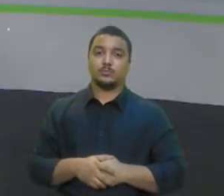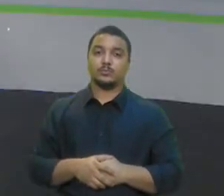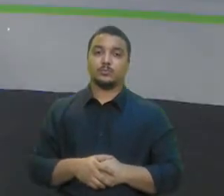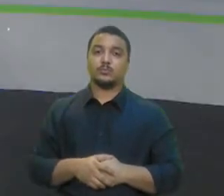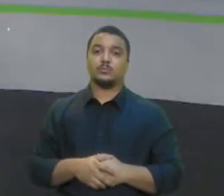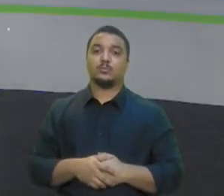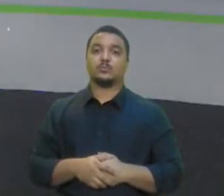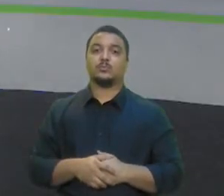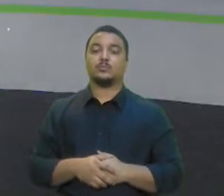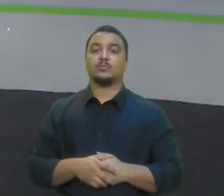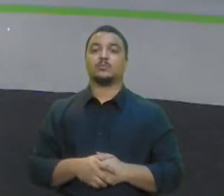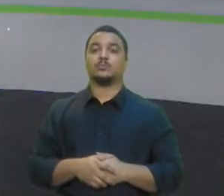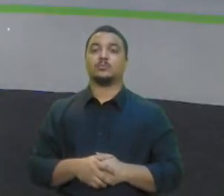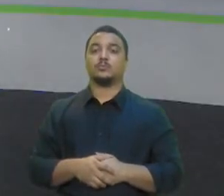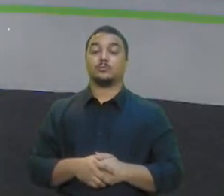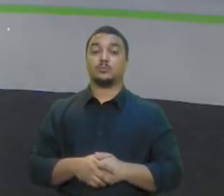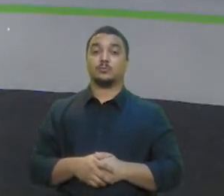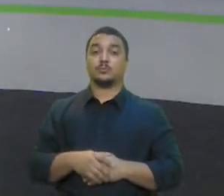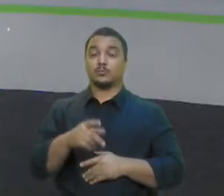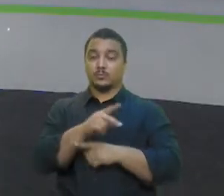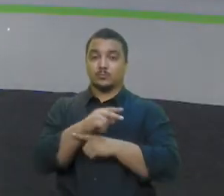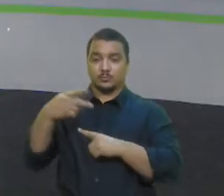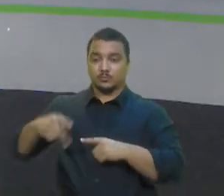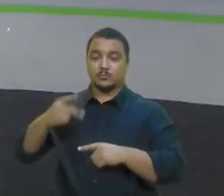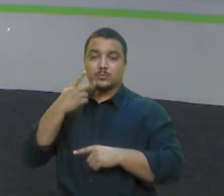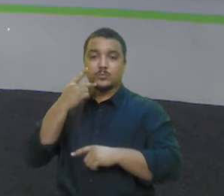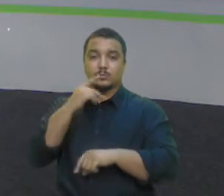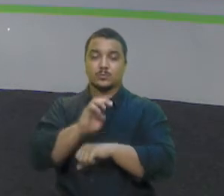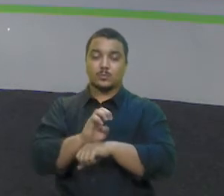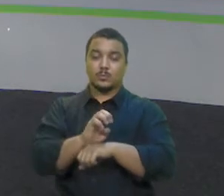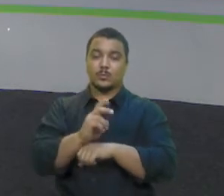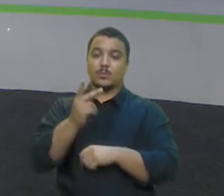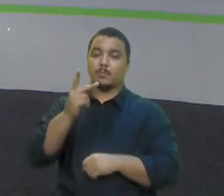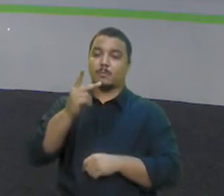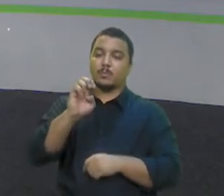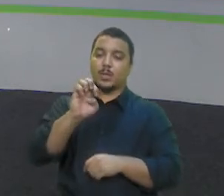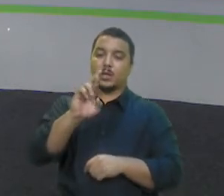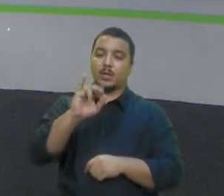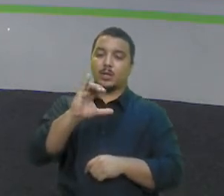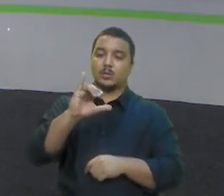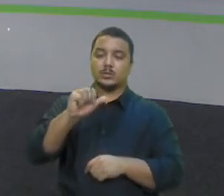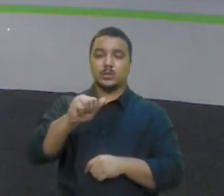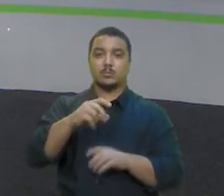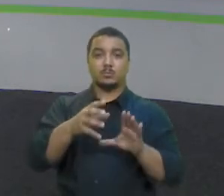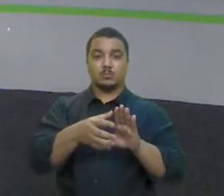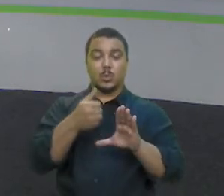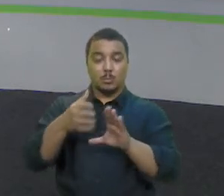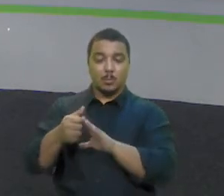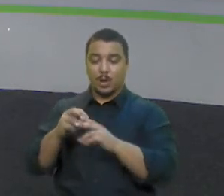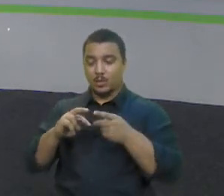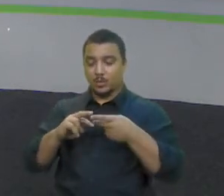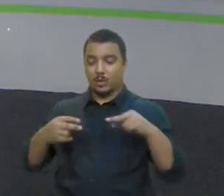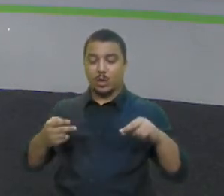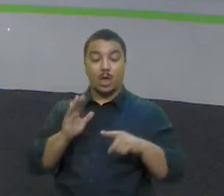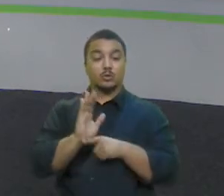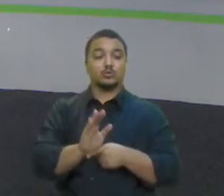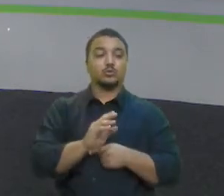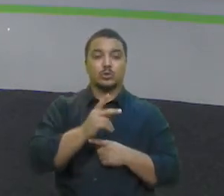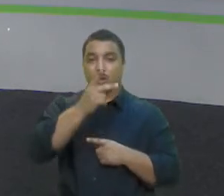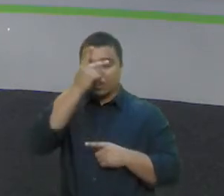A perícia forense do Estado do Ceará fará coleta de DNA em campanha para auxiliar famílias de